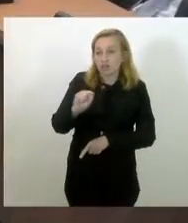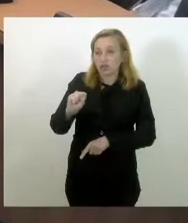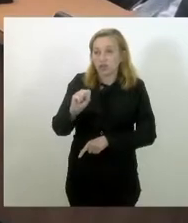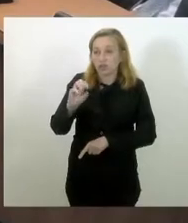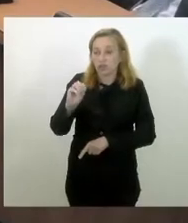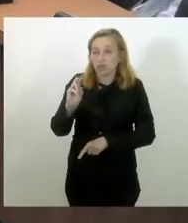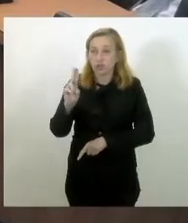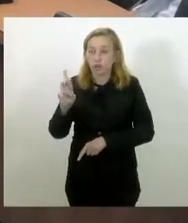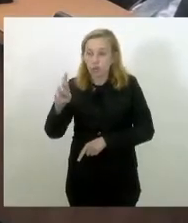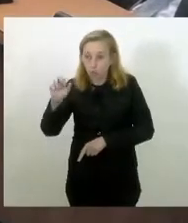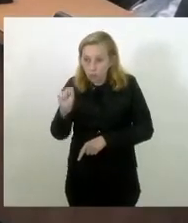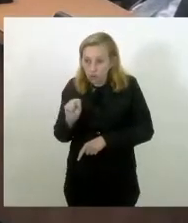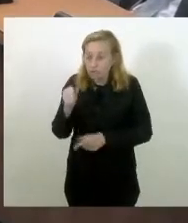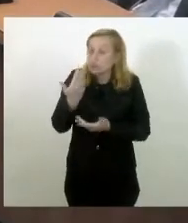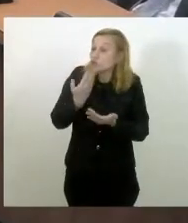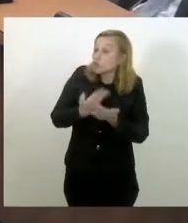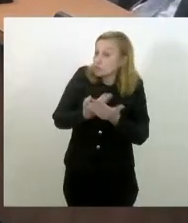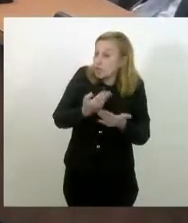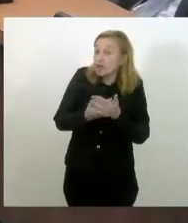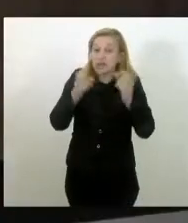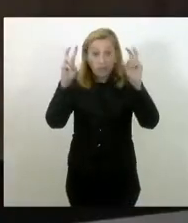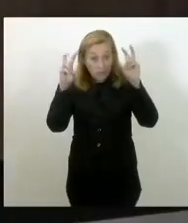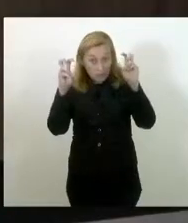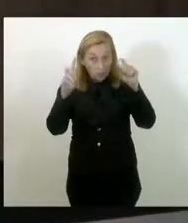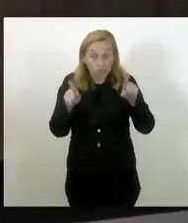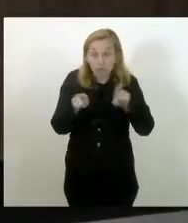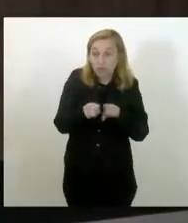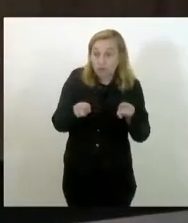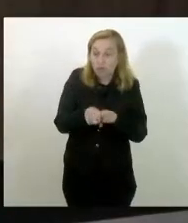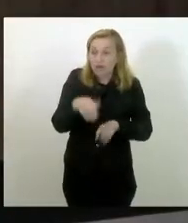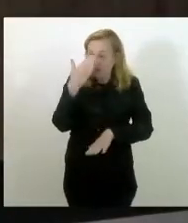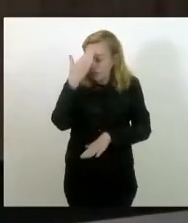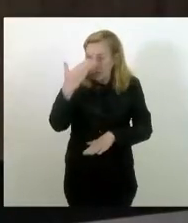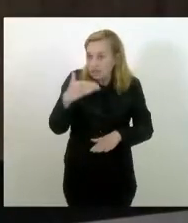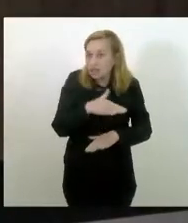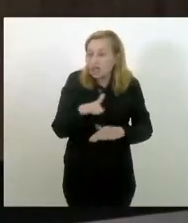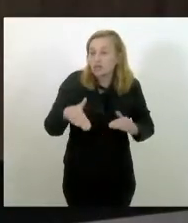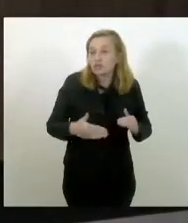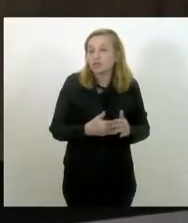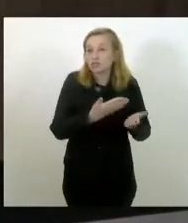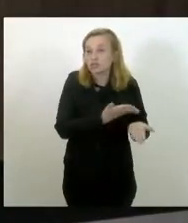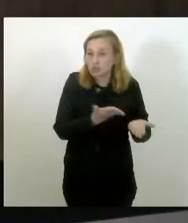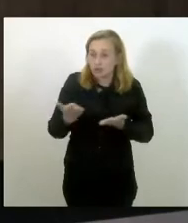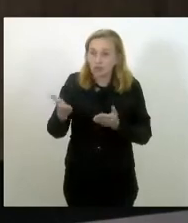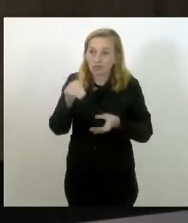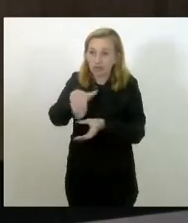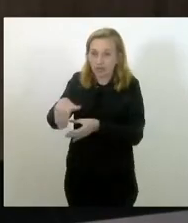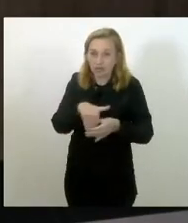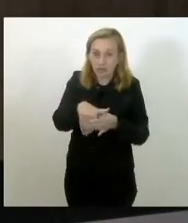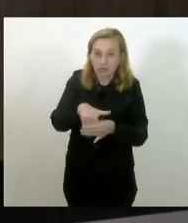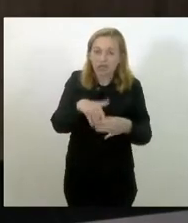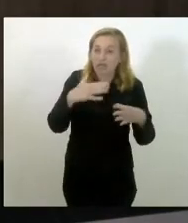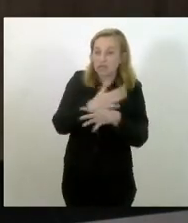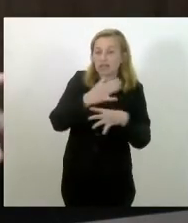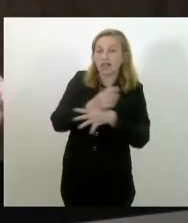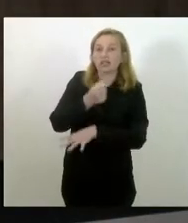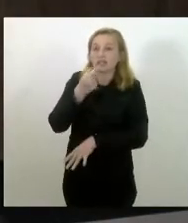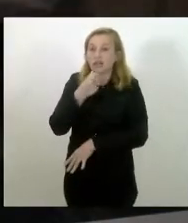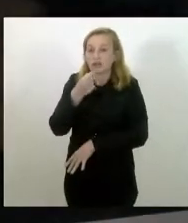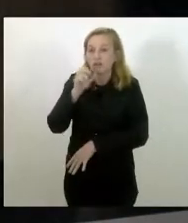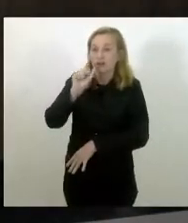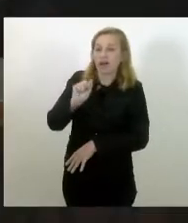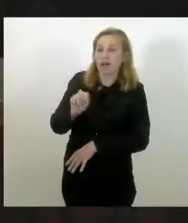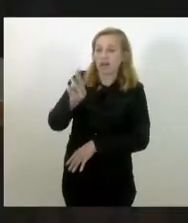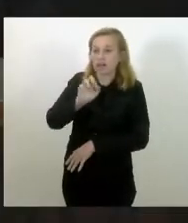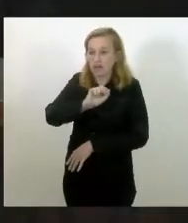gente vai estudar esse assunto, entendeu? Agradecer a todos os meus pares por essa votação. Cidade da Uva, Areal.